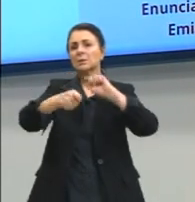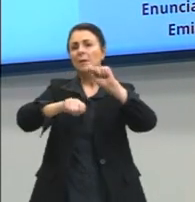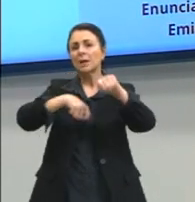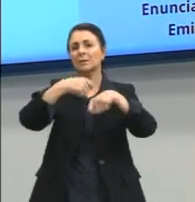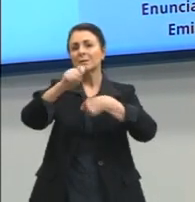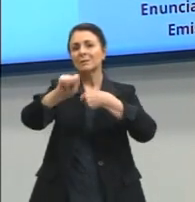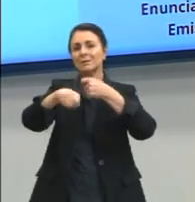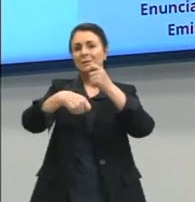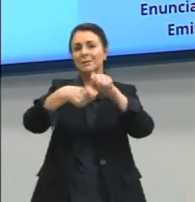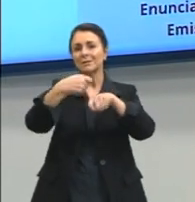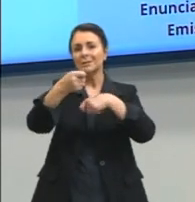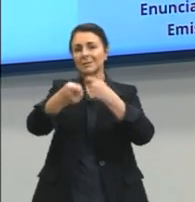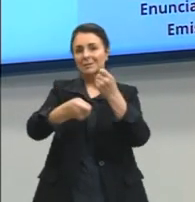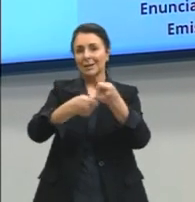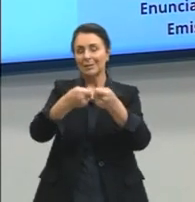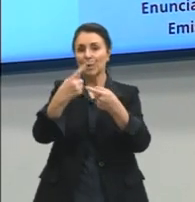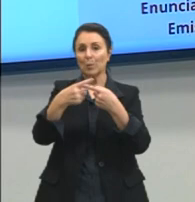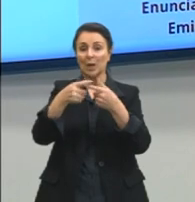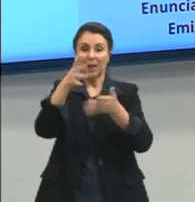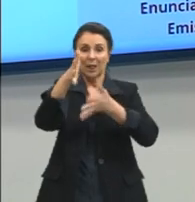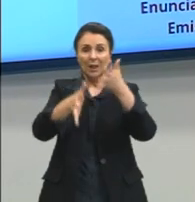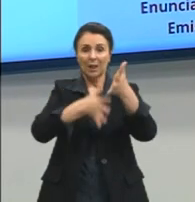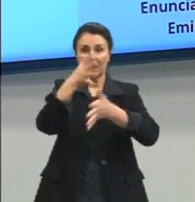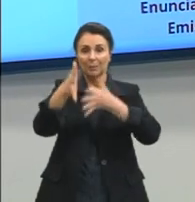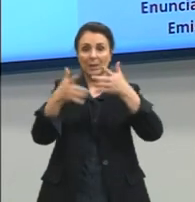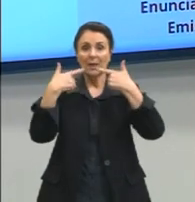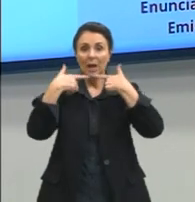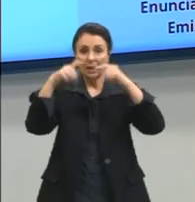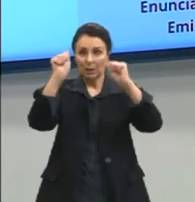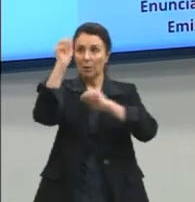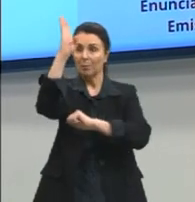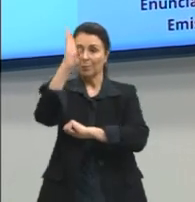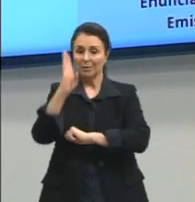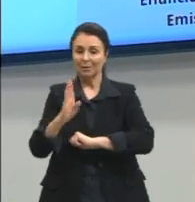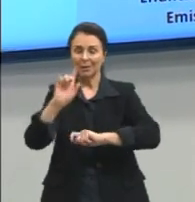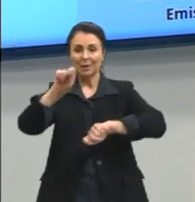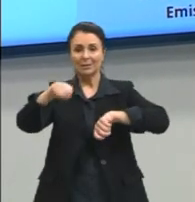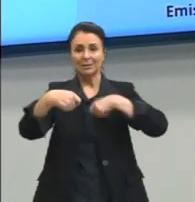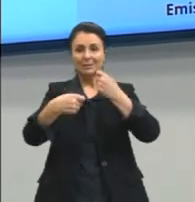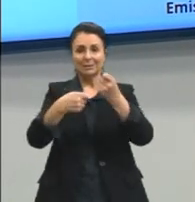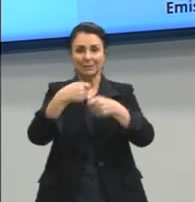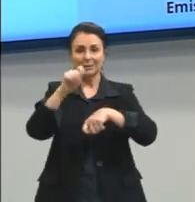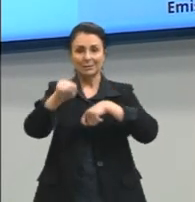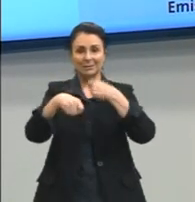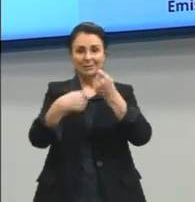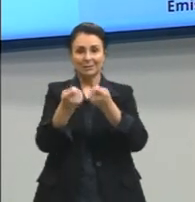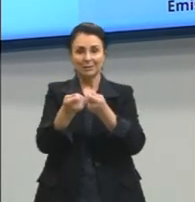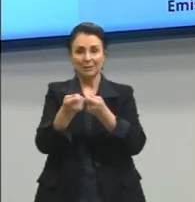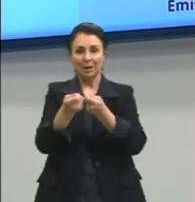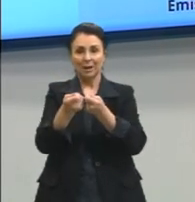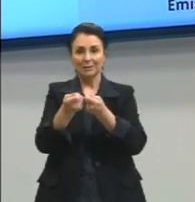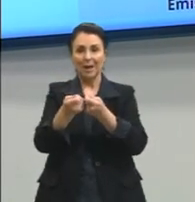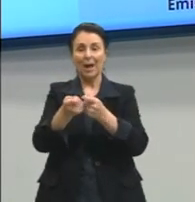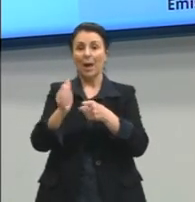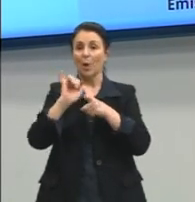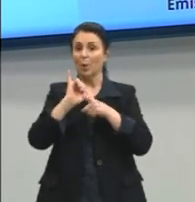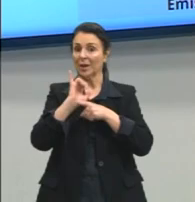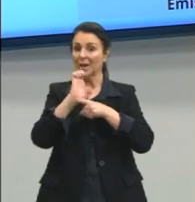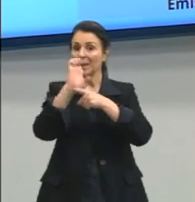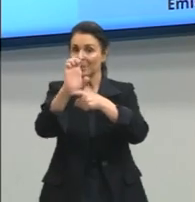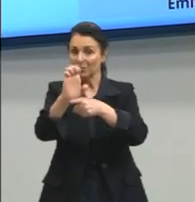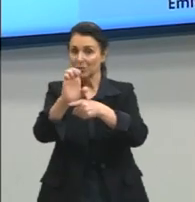porque a língua brasileira dê sinais. O canal de emissão são os sinais. E o canal de recepção,